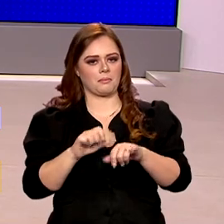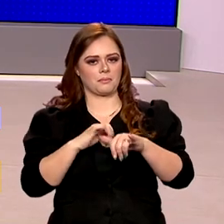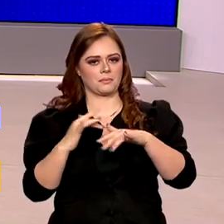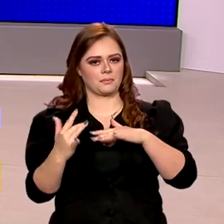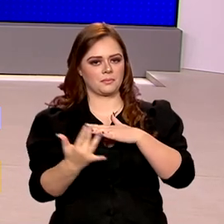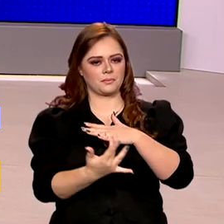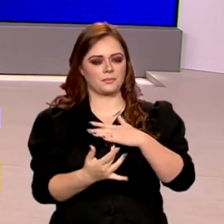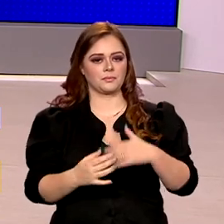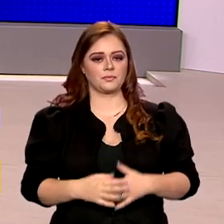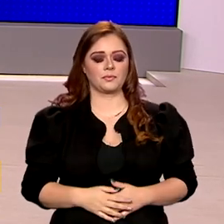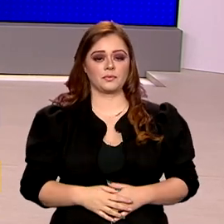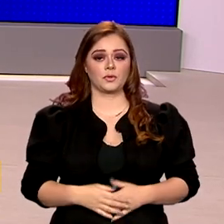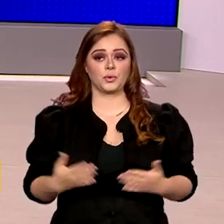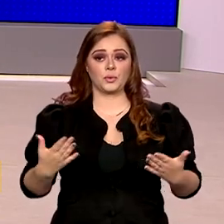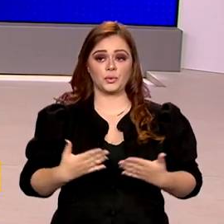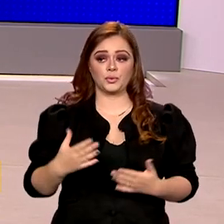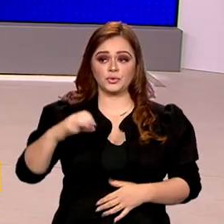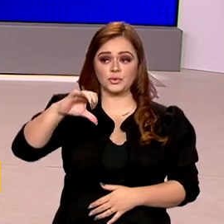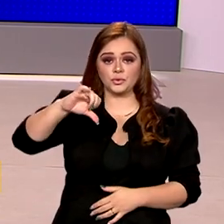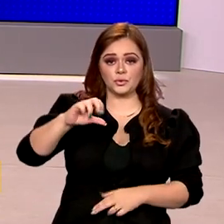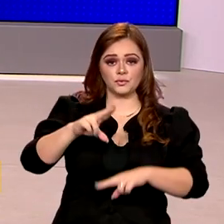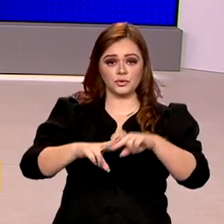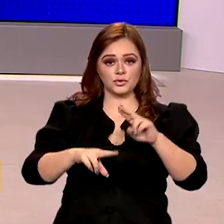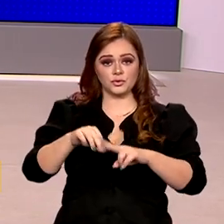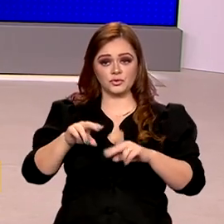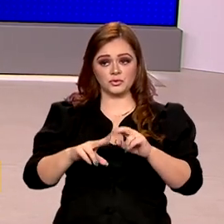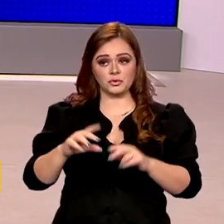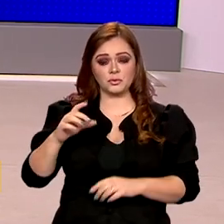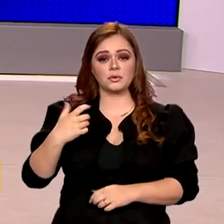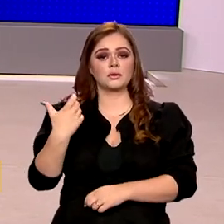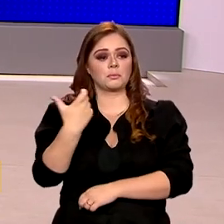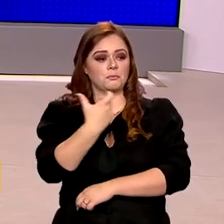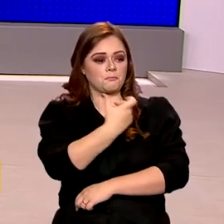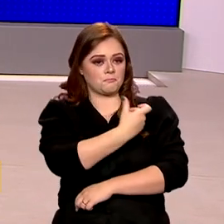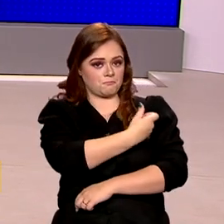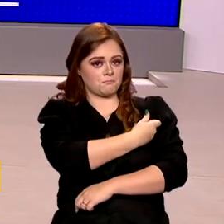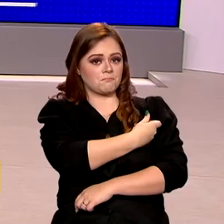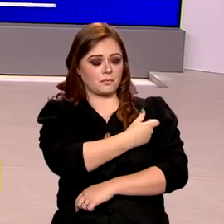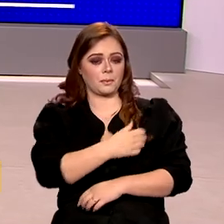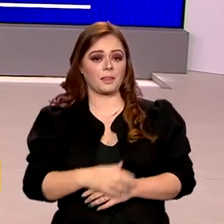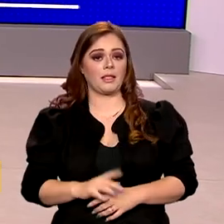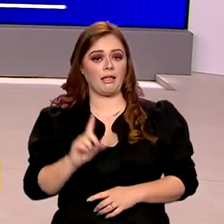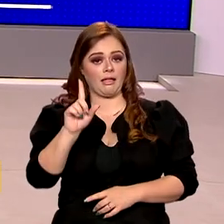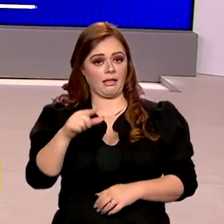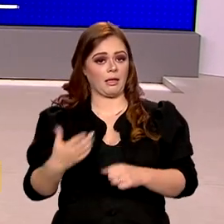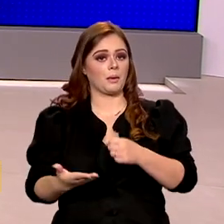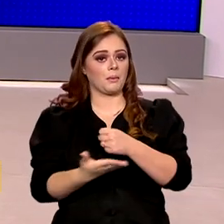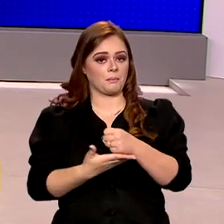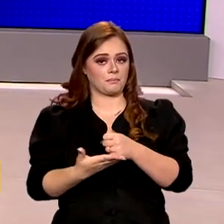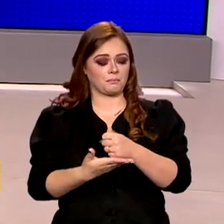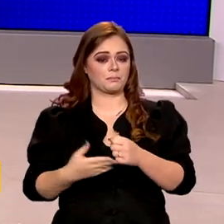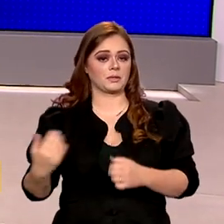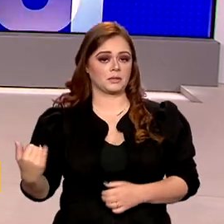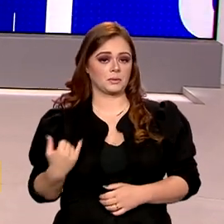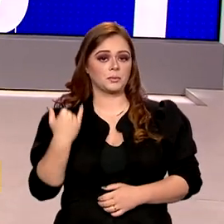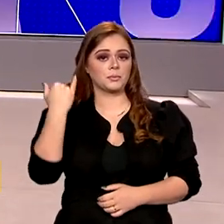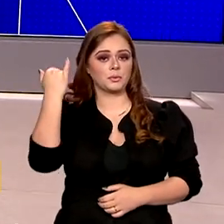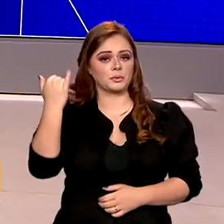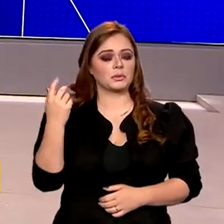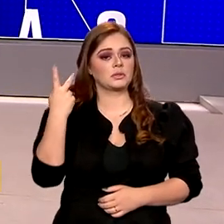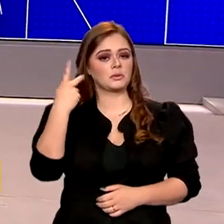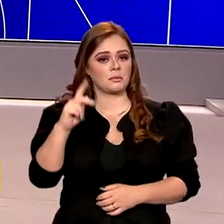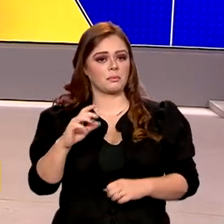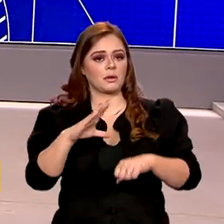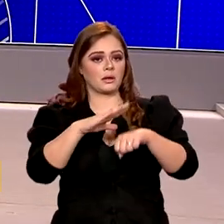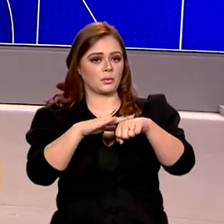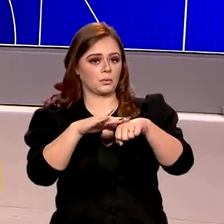Hoje, 9 de junho, é o Dia Nacional da Imunização. Fundamentais para a saúde coletiva e para evitar doenças graves,